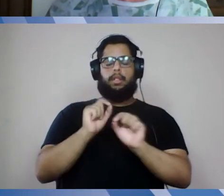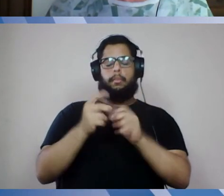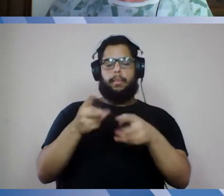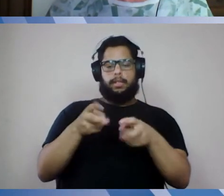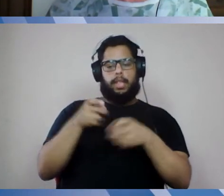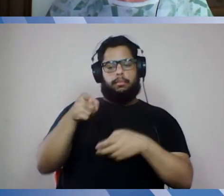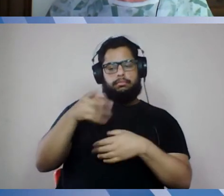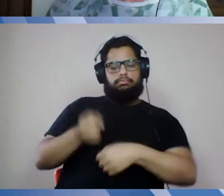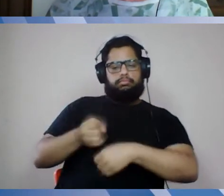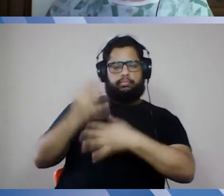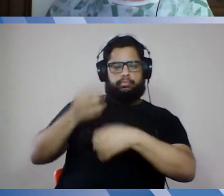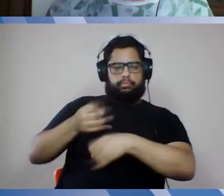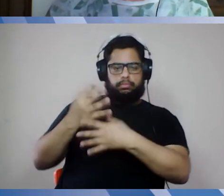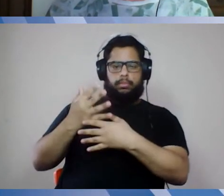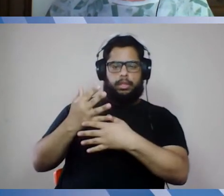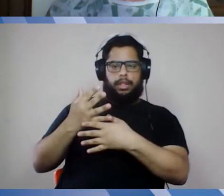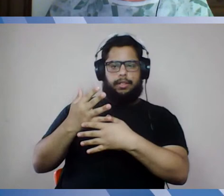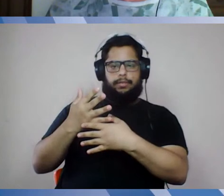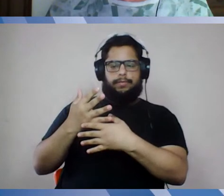claro, toda,